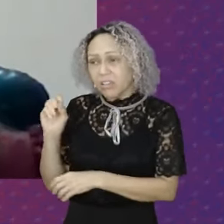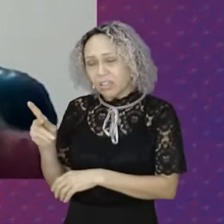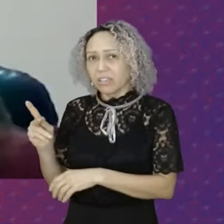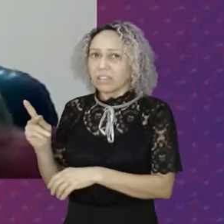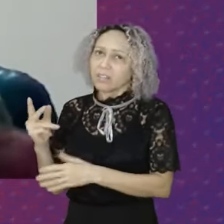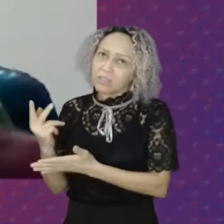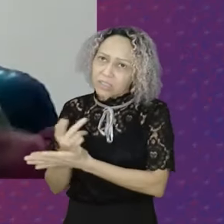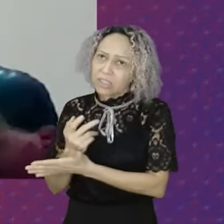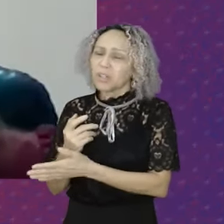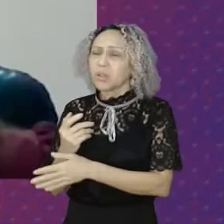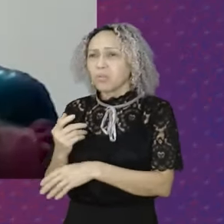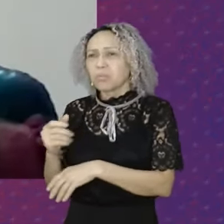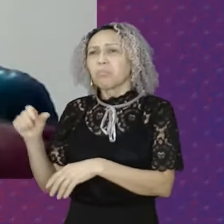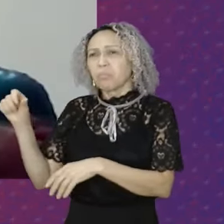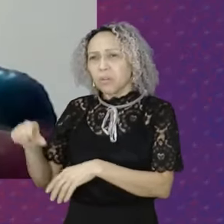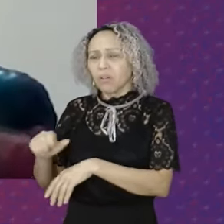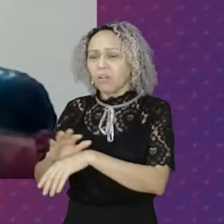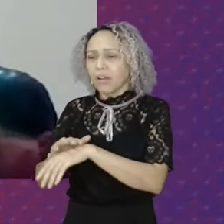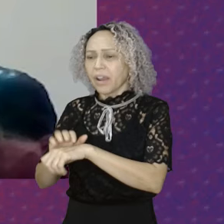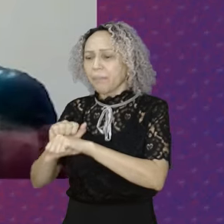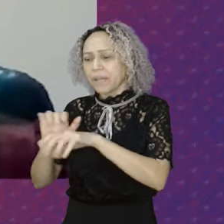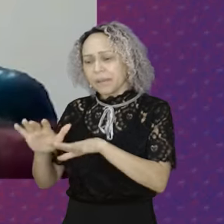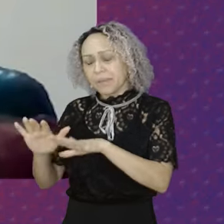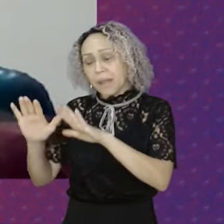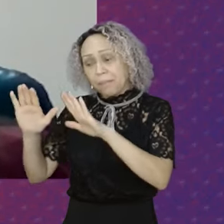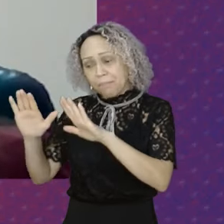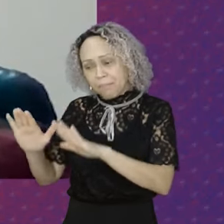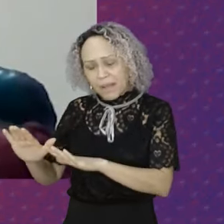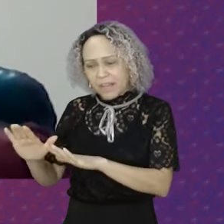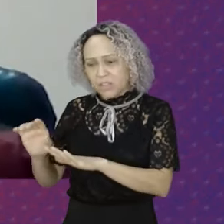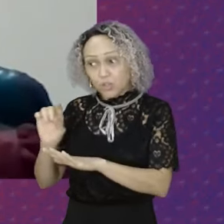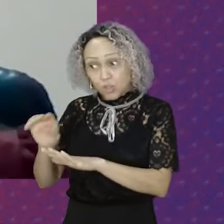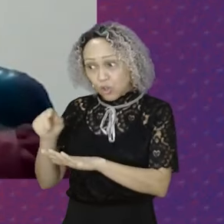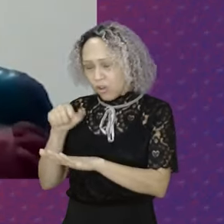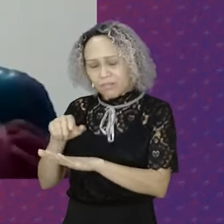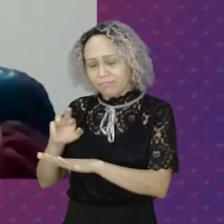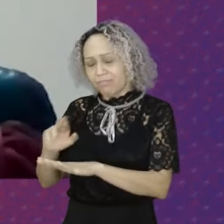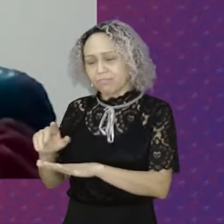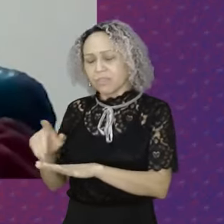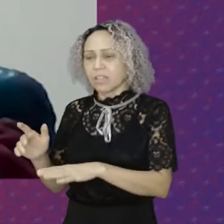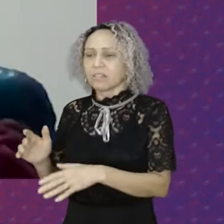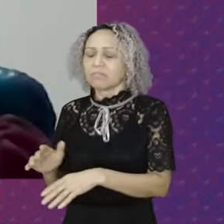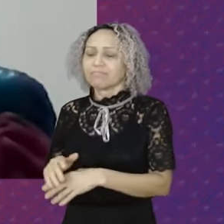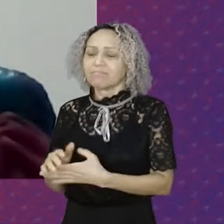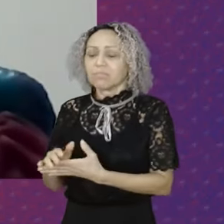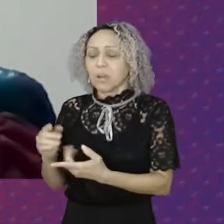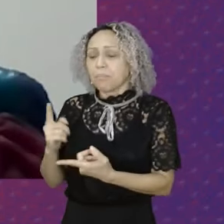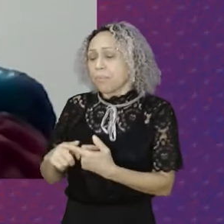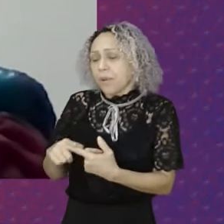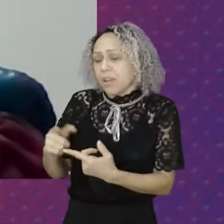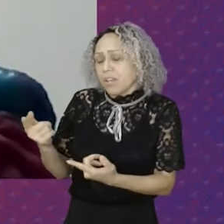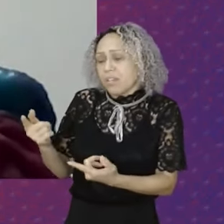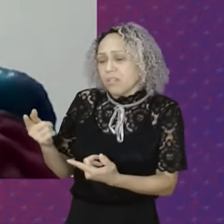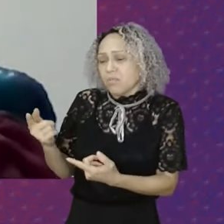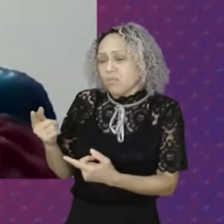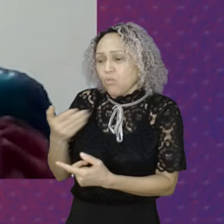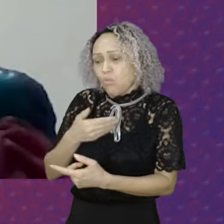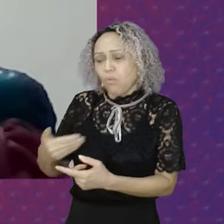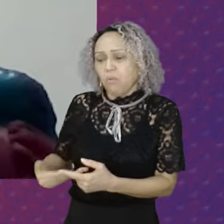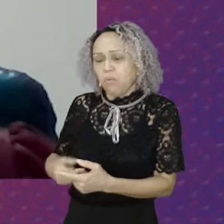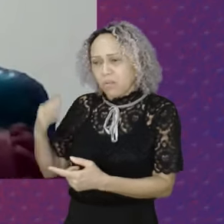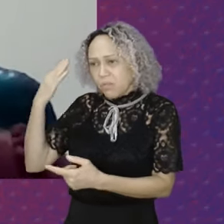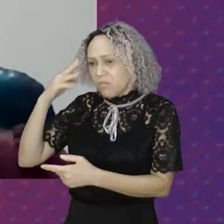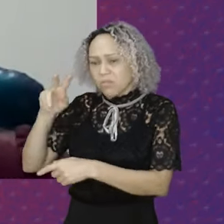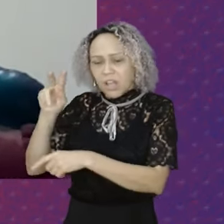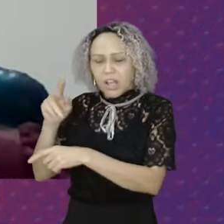que diz respeito A educação Porque já não Era mais uma condicionalidade De fazer parte Do programa Então A